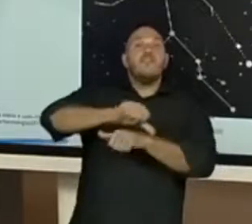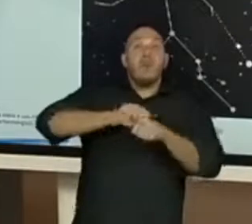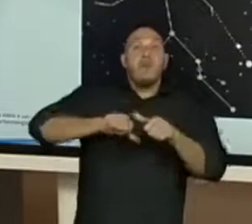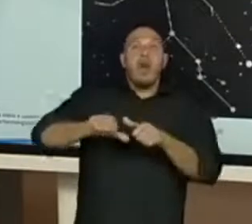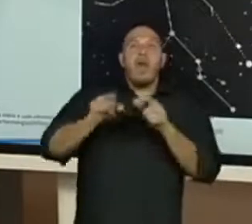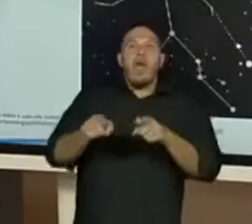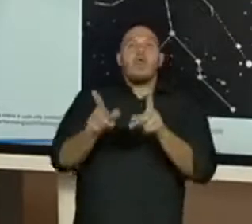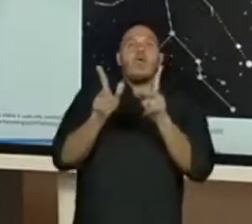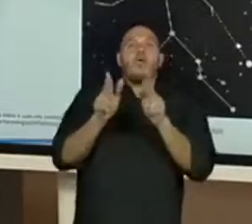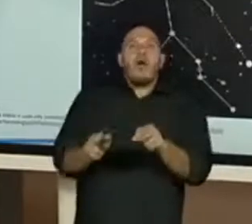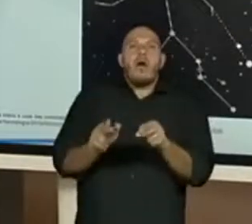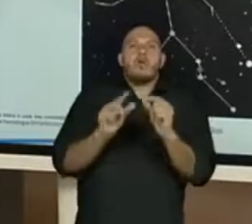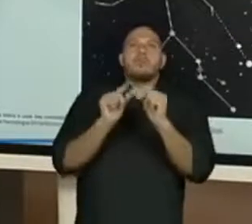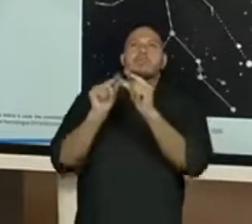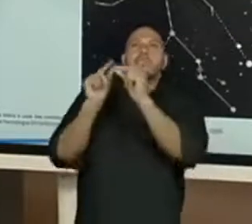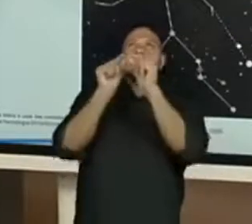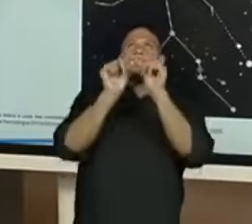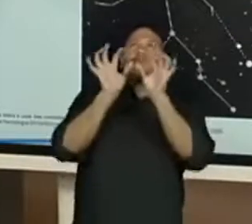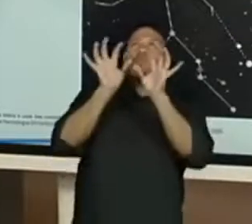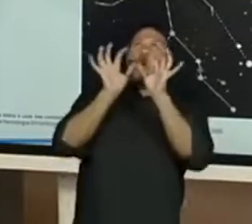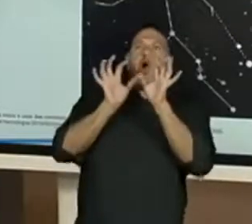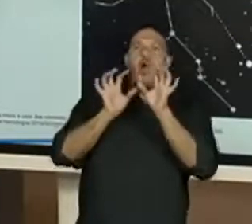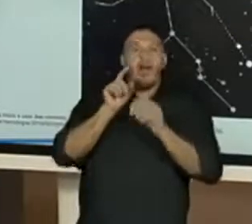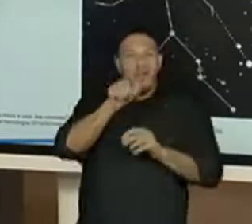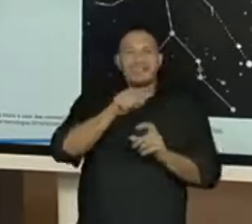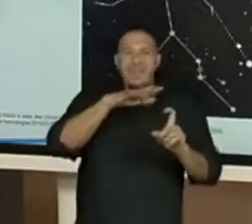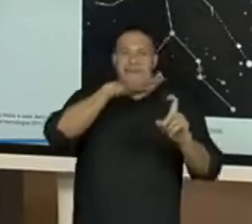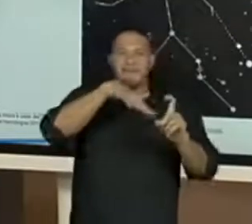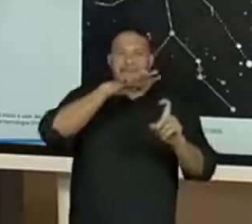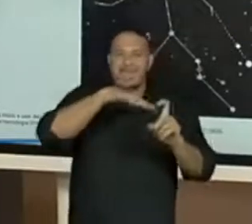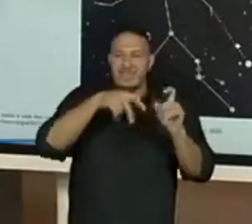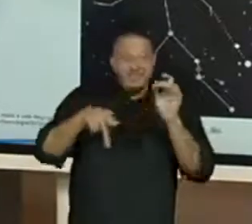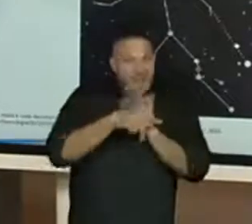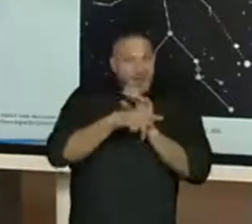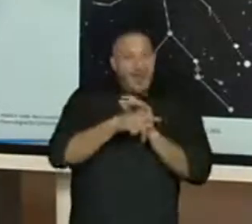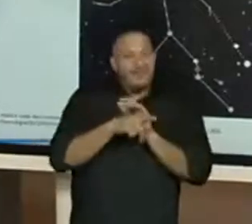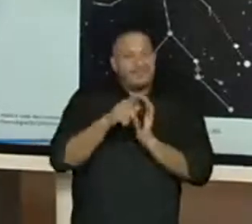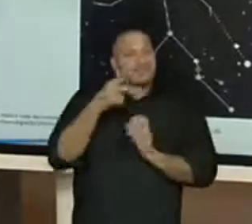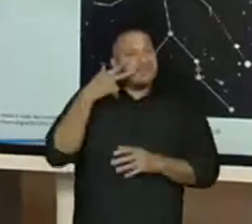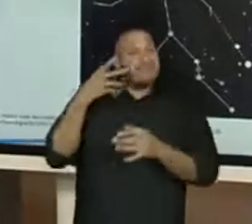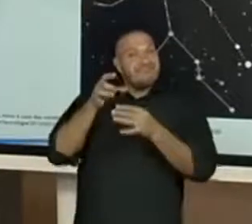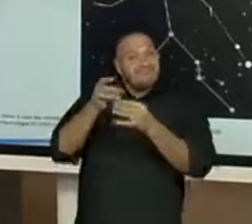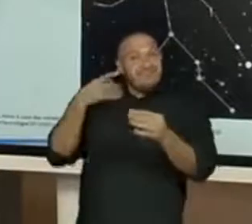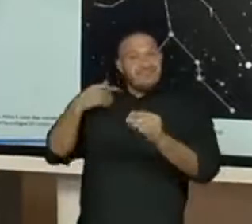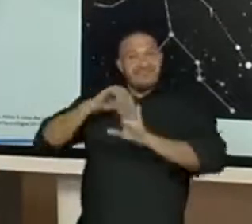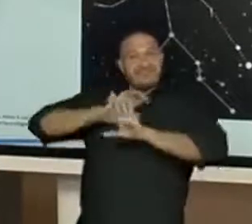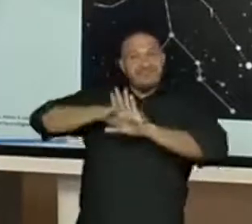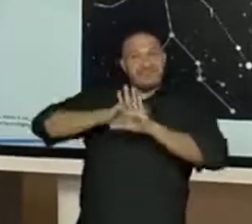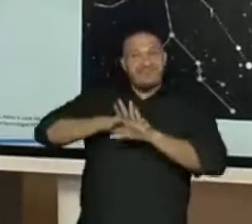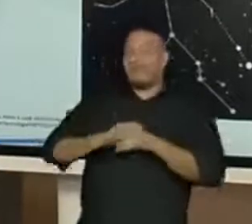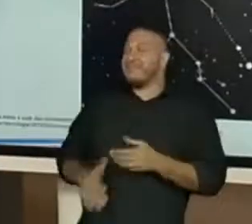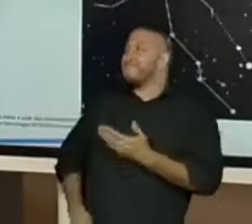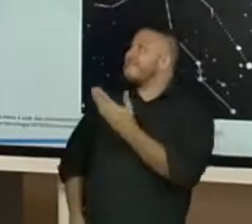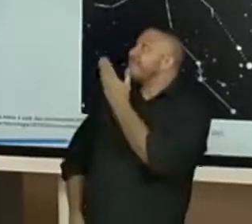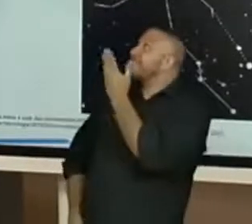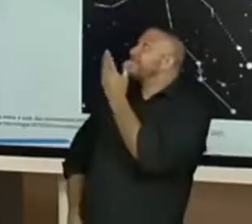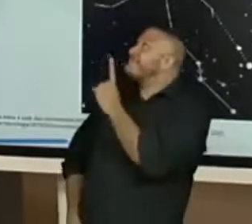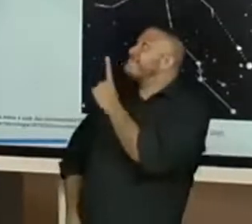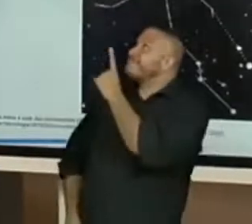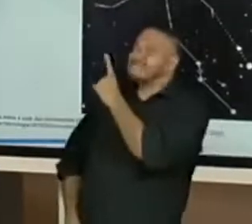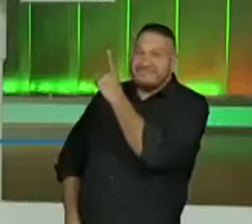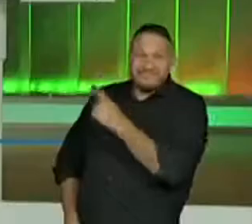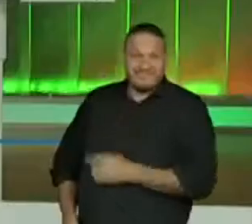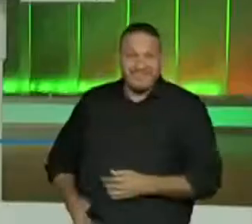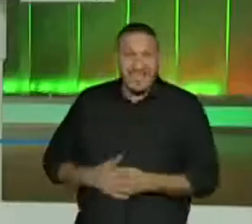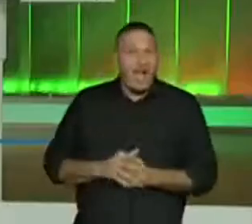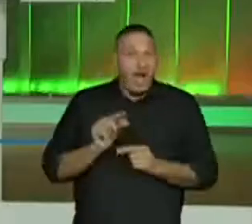constelação esse é o mito indígena por trás dessa constelação agora em relação a passagem